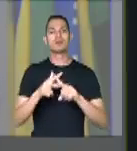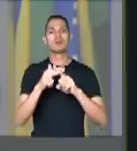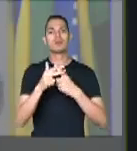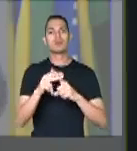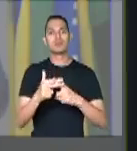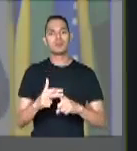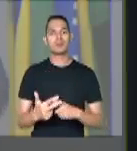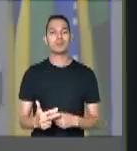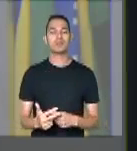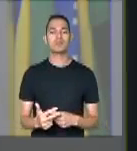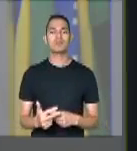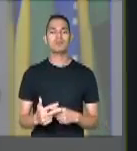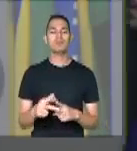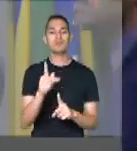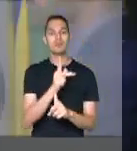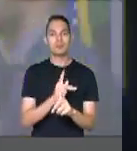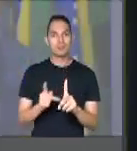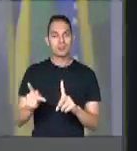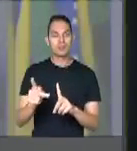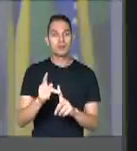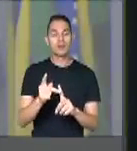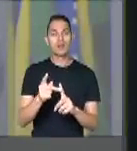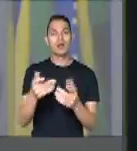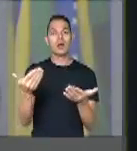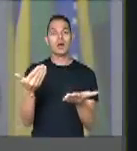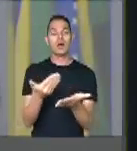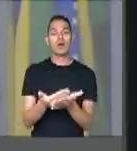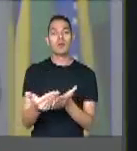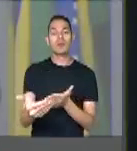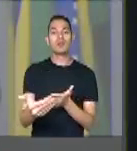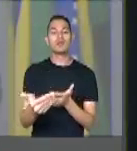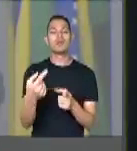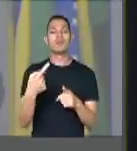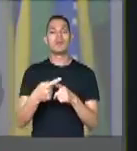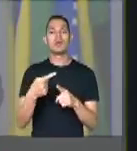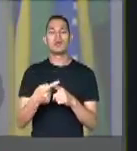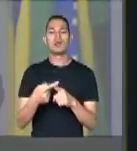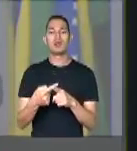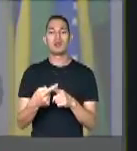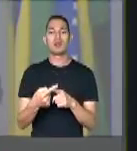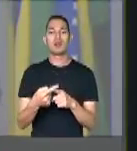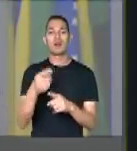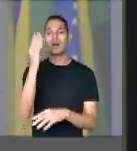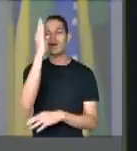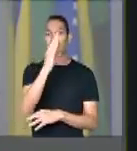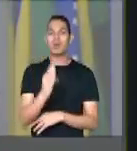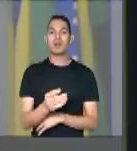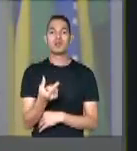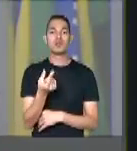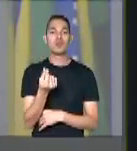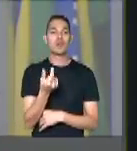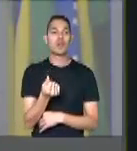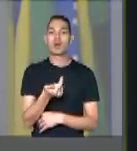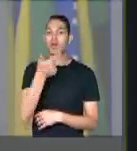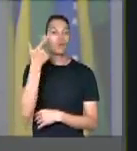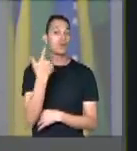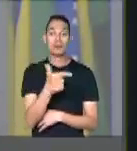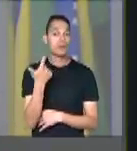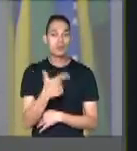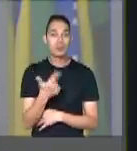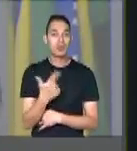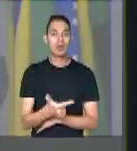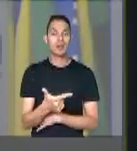reforma da Previdência parte do princípio de que não tem dinheiro suficiente.